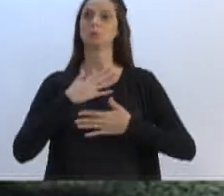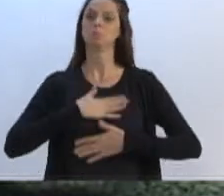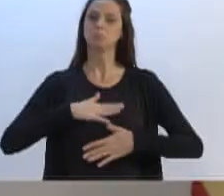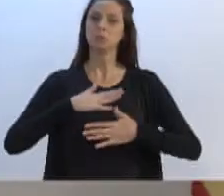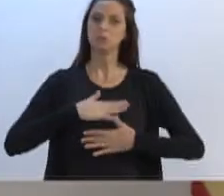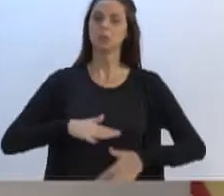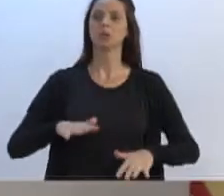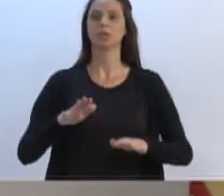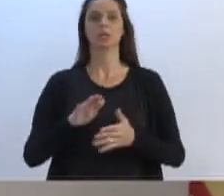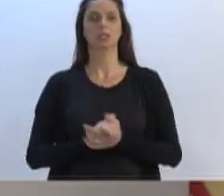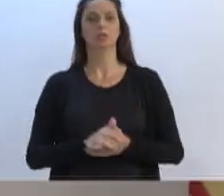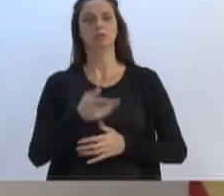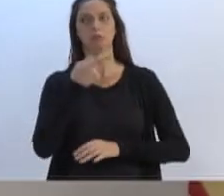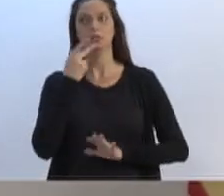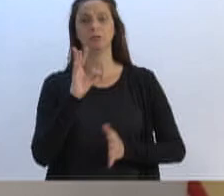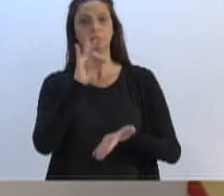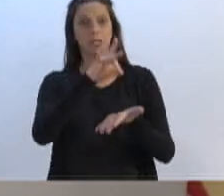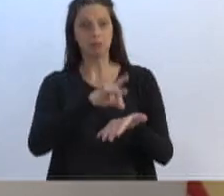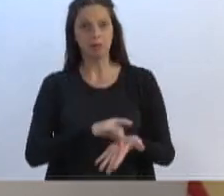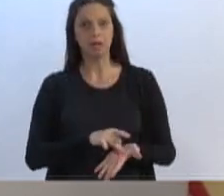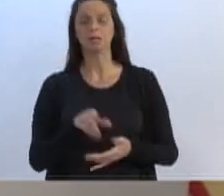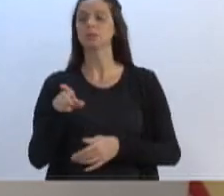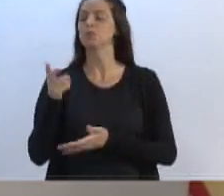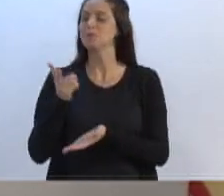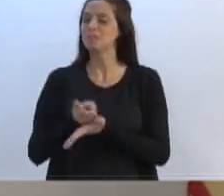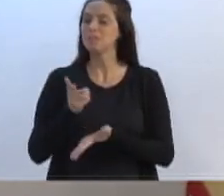pessoas preocupadas, falando a verdade e fazendo o bem e nunca olhando a quem. Tchau.